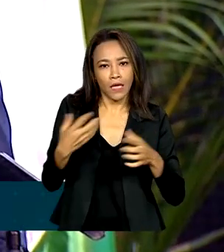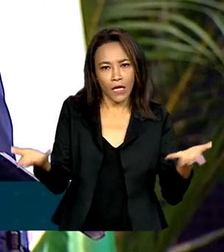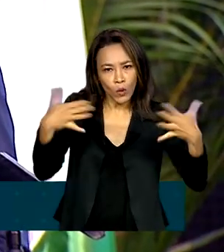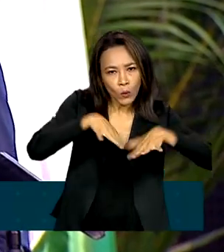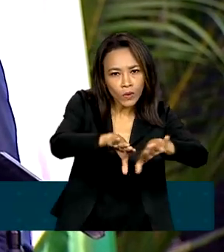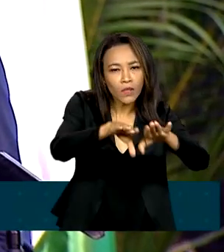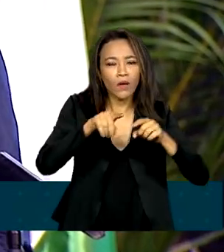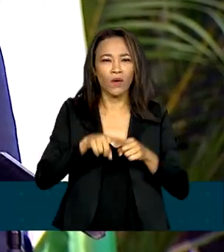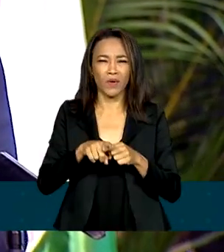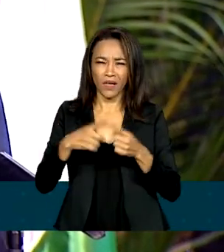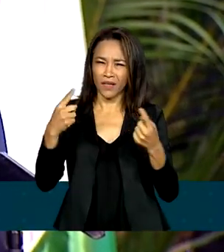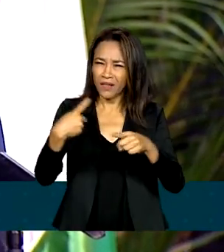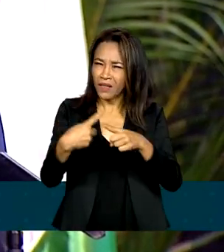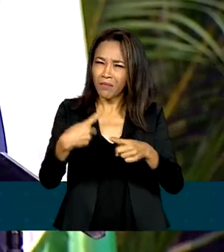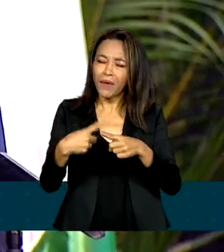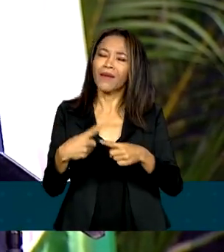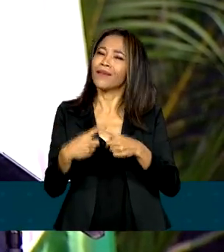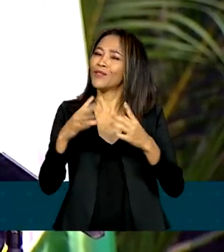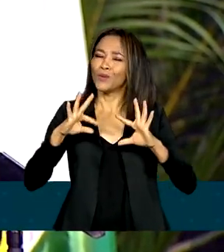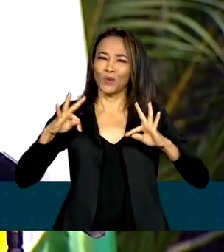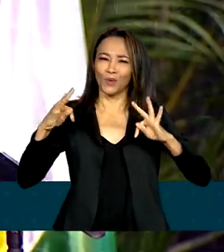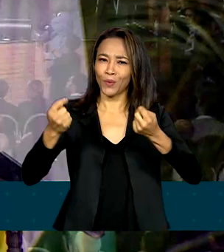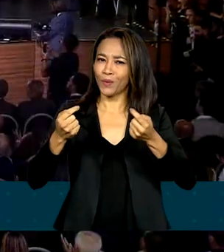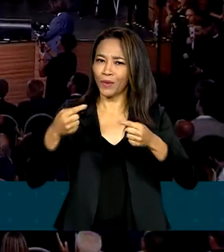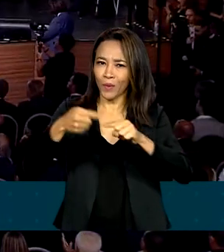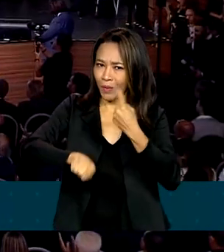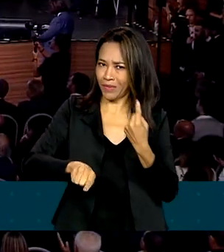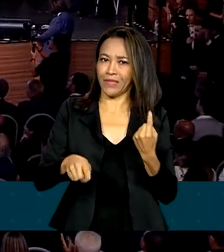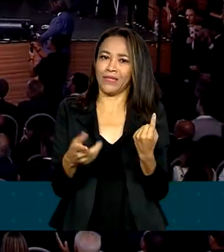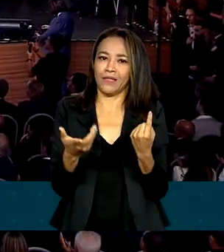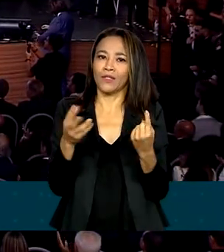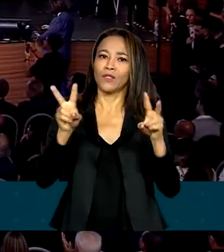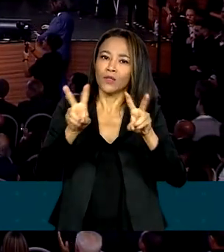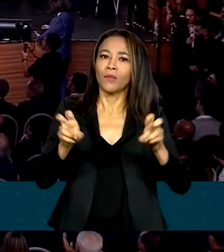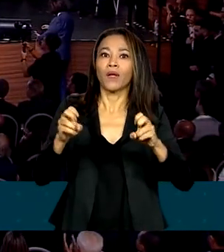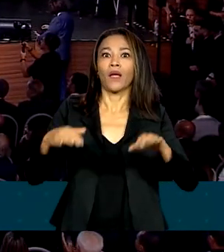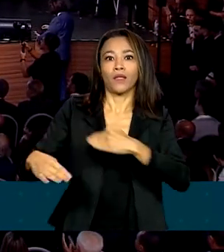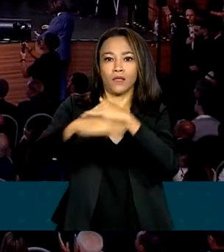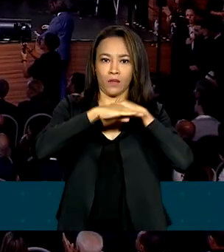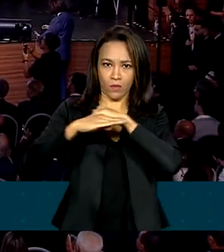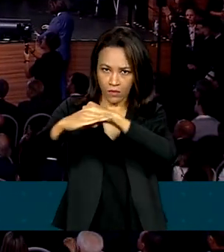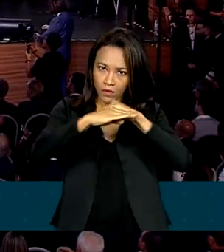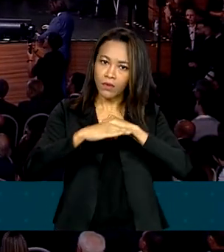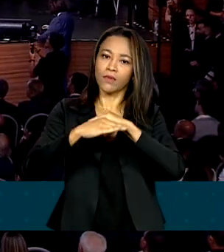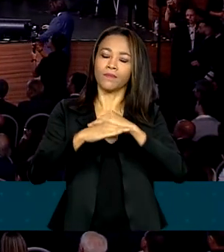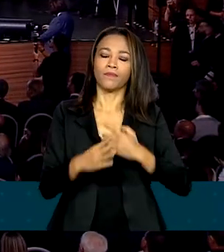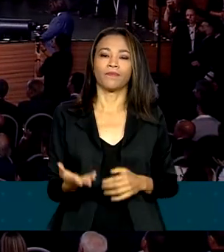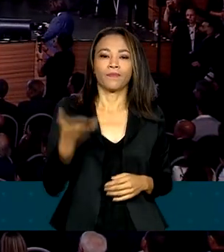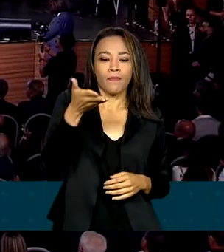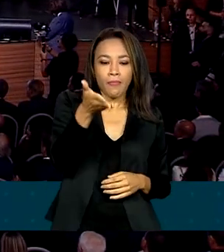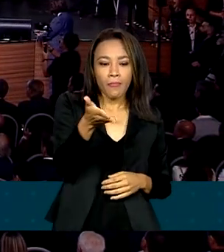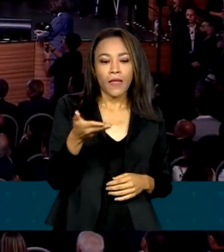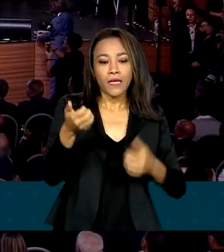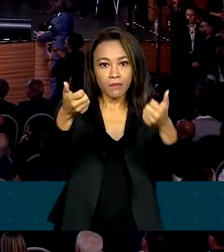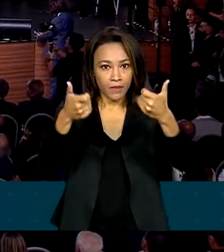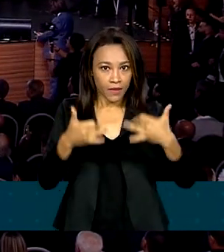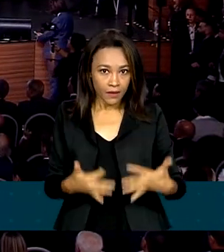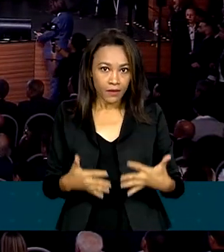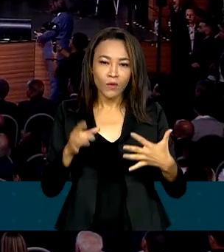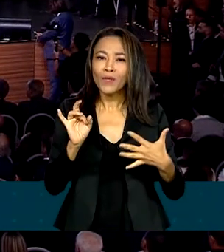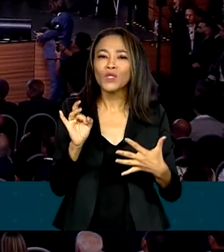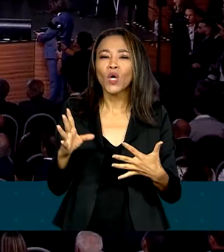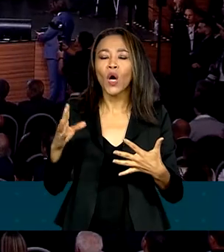forma de desigualdade. A Itaipu não é uma mera geradora de